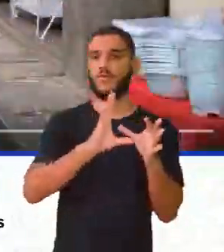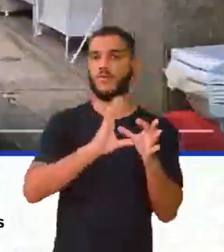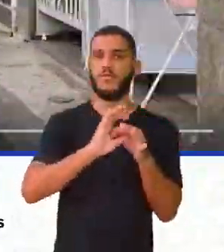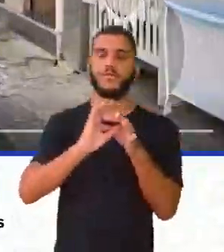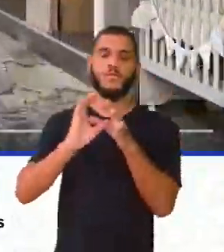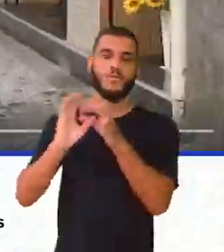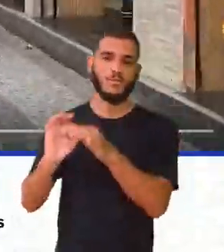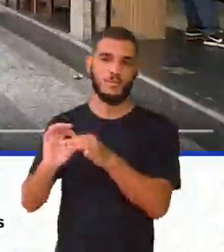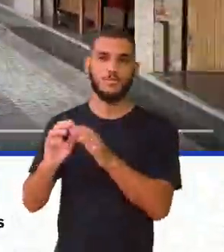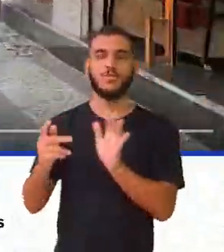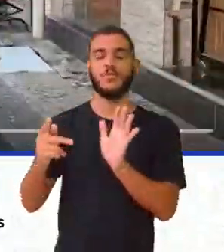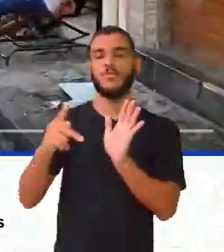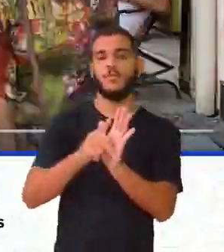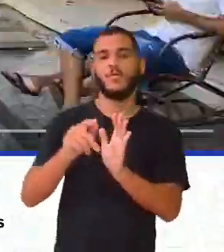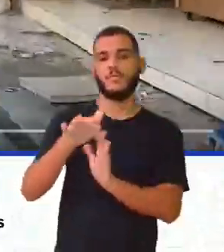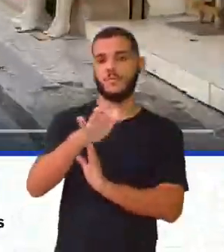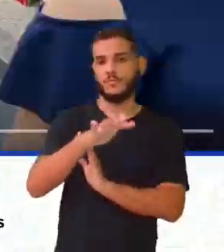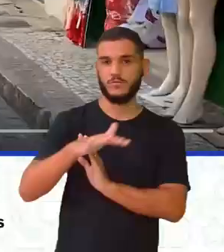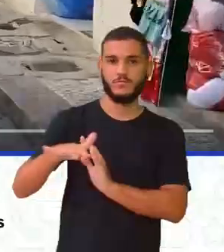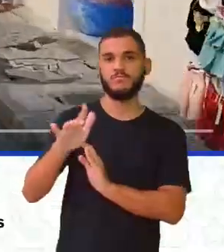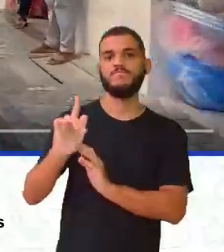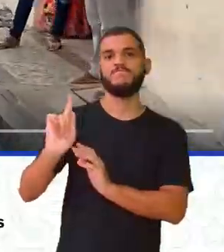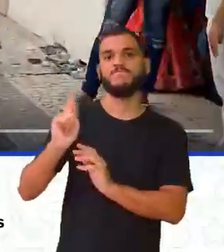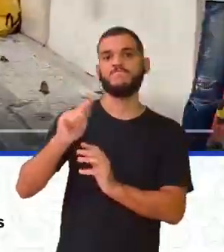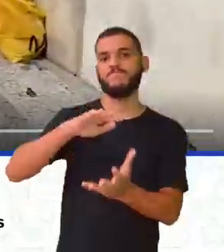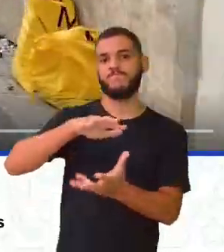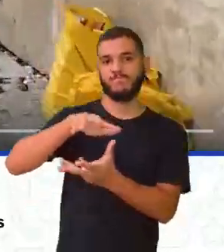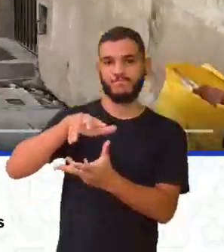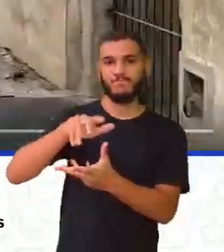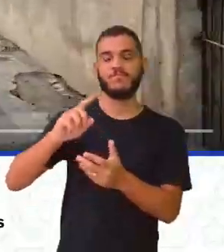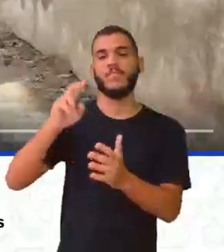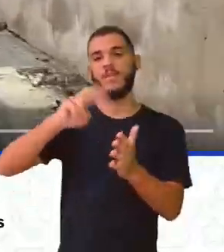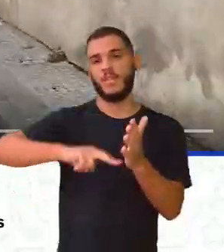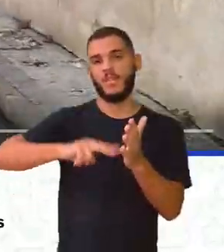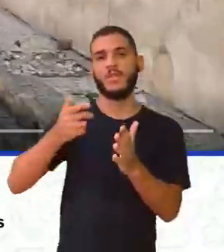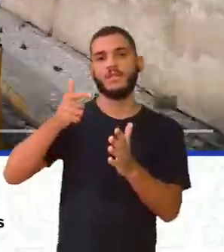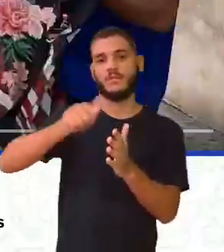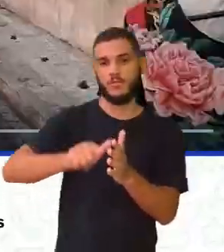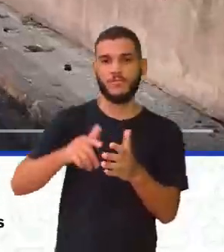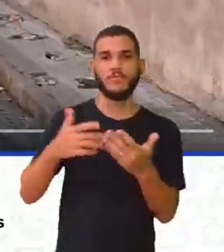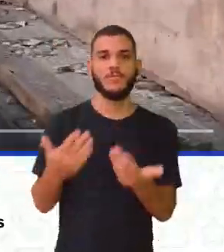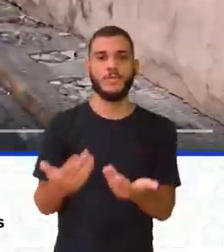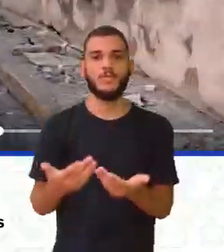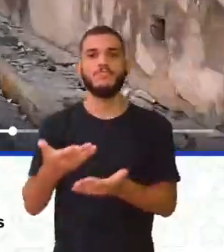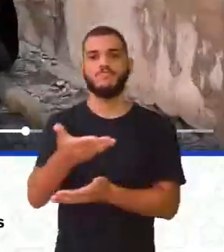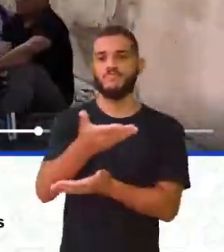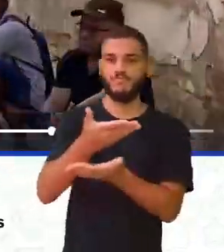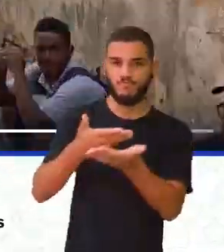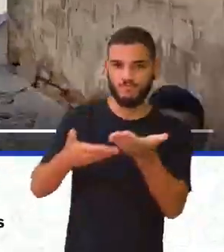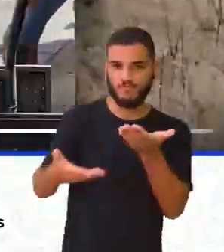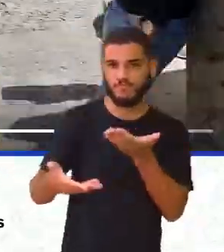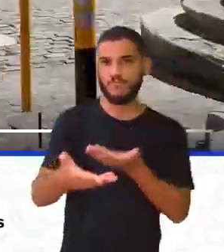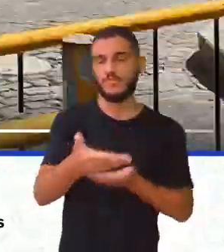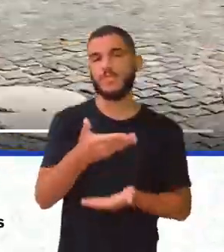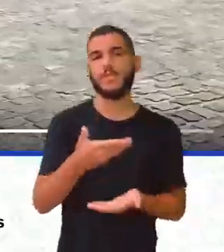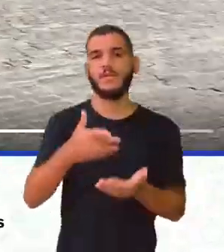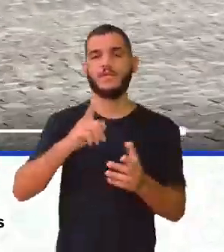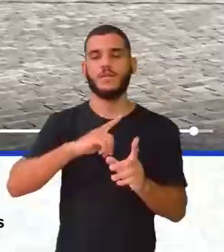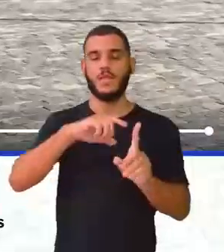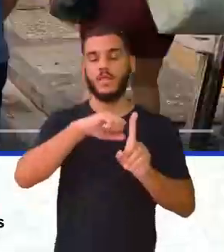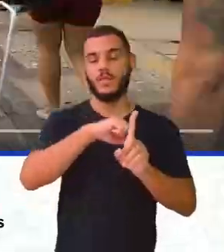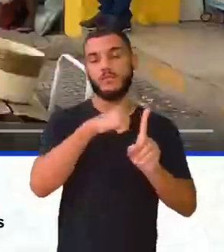do espaço geográfico. Vamos ler mais uma vez, tá certo? As relações entre